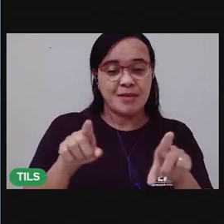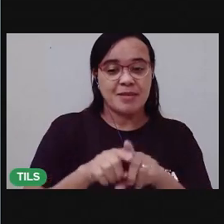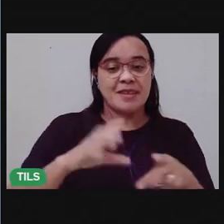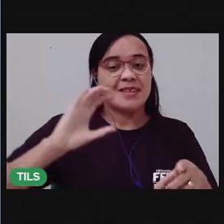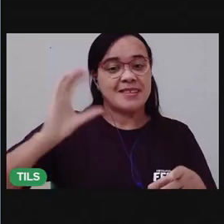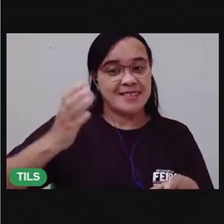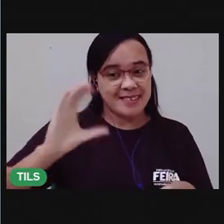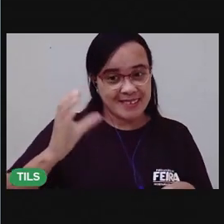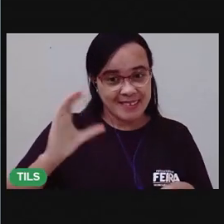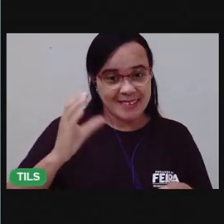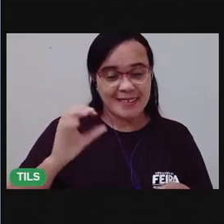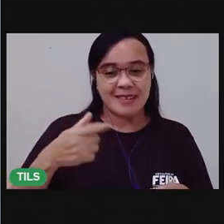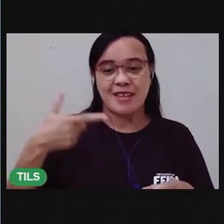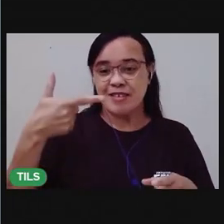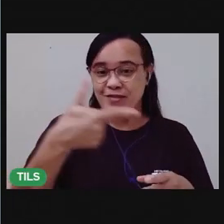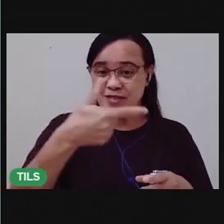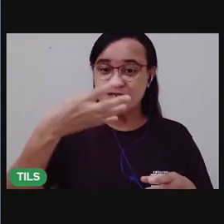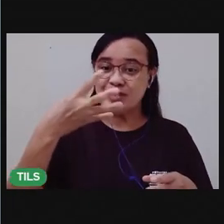aula 24.